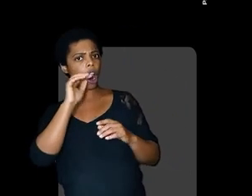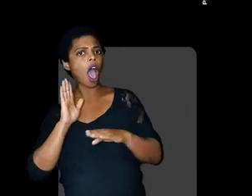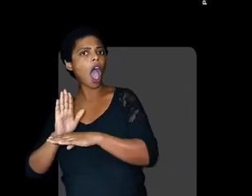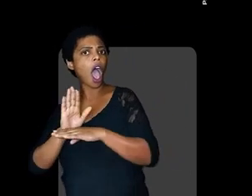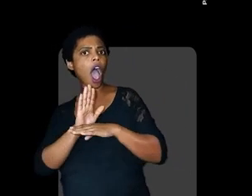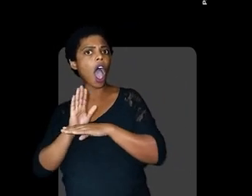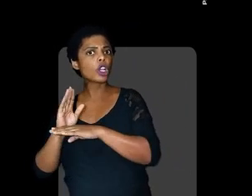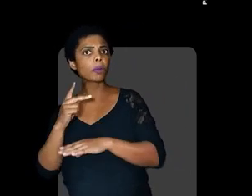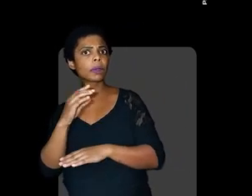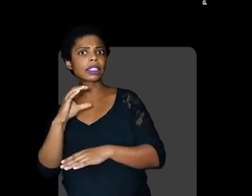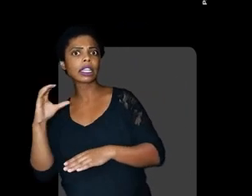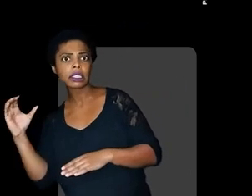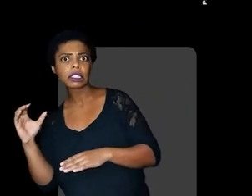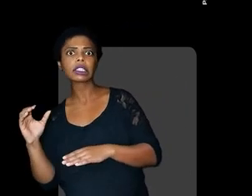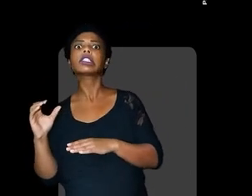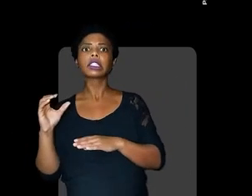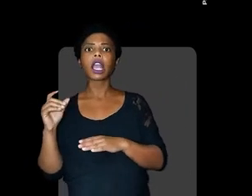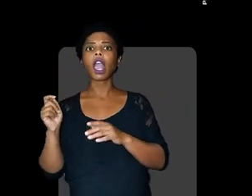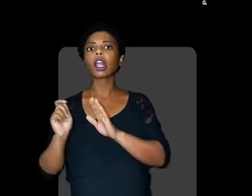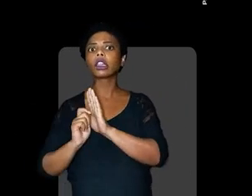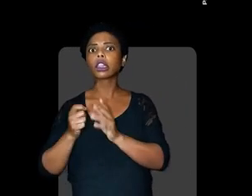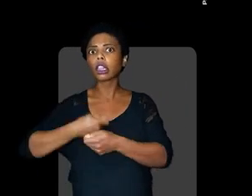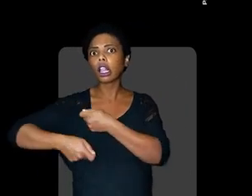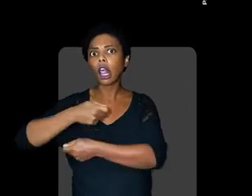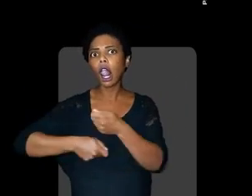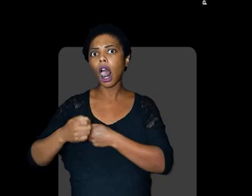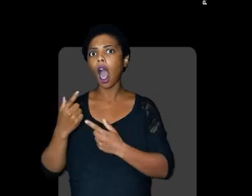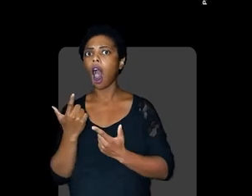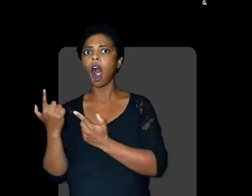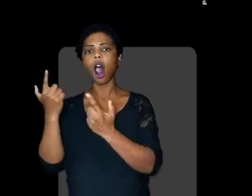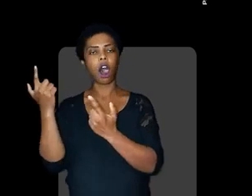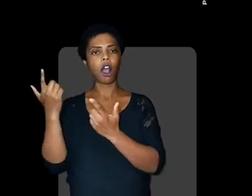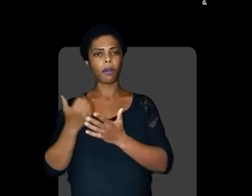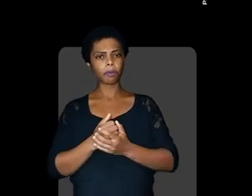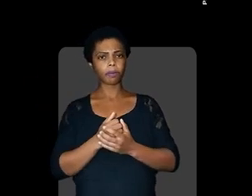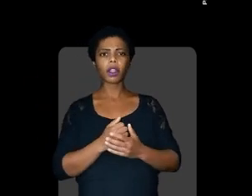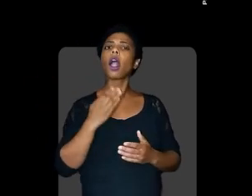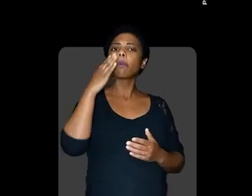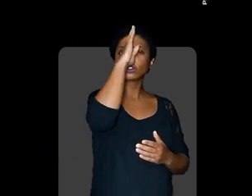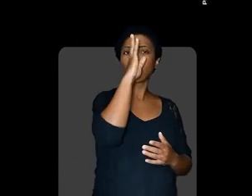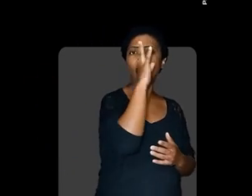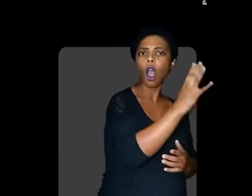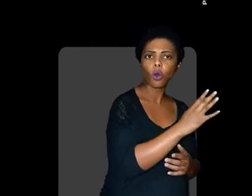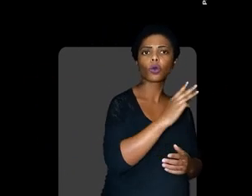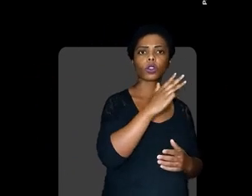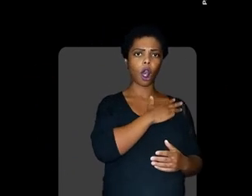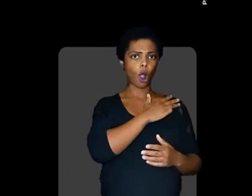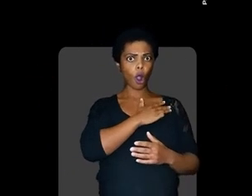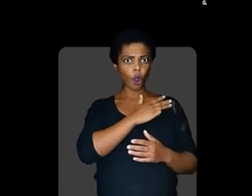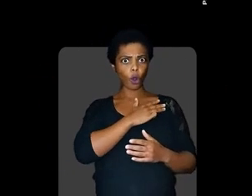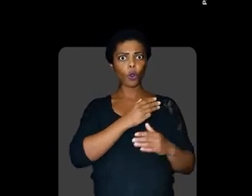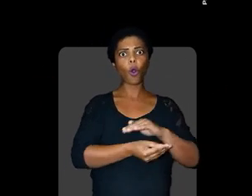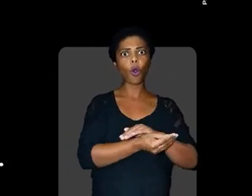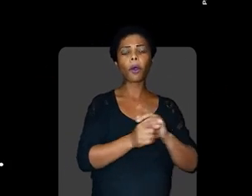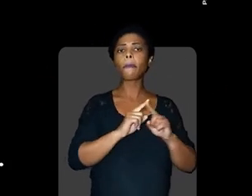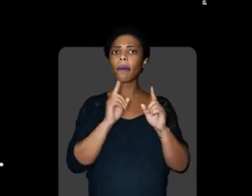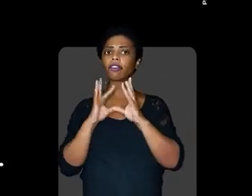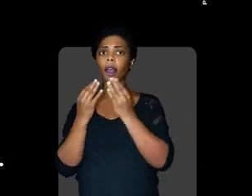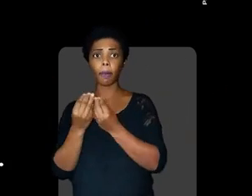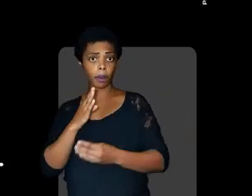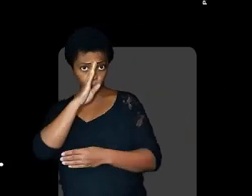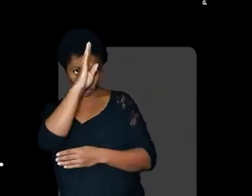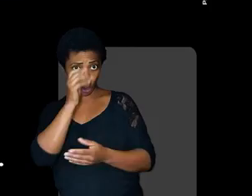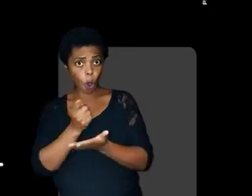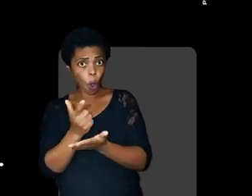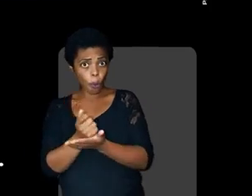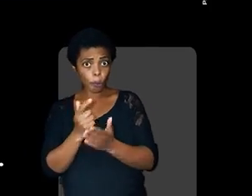é Bolsonaro que está ajudando a armar a milícia e o tráfico. Bolsonaro acusa Lula de corrupção. Mas foi a família de Bolsonaro que comprou